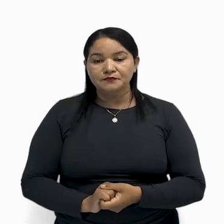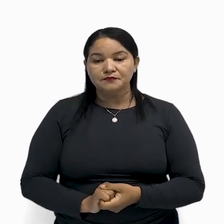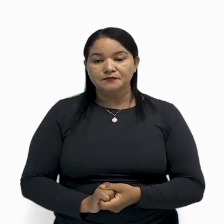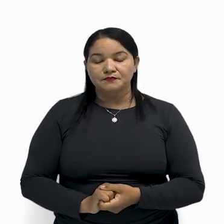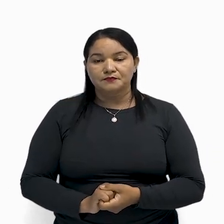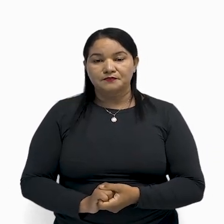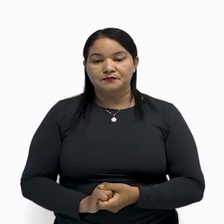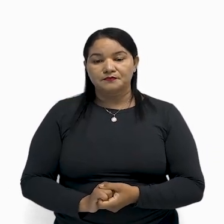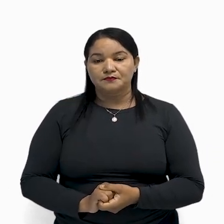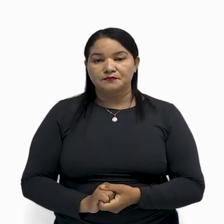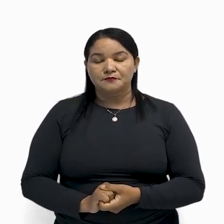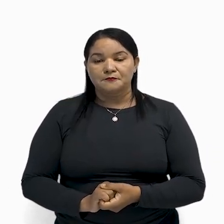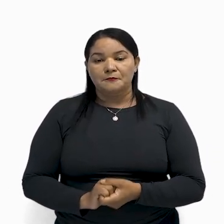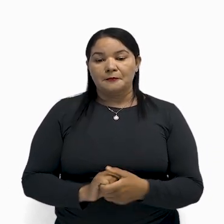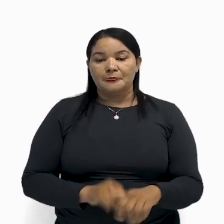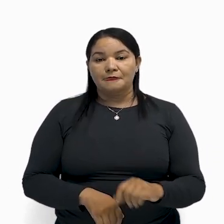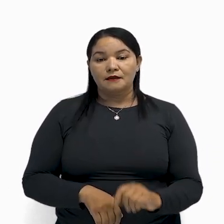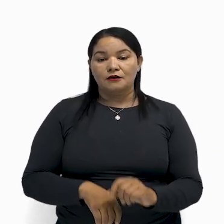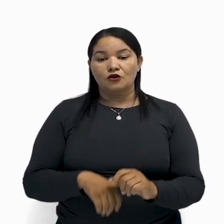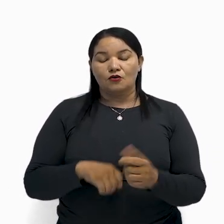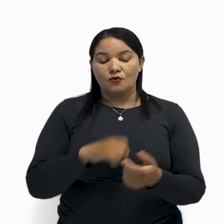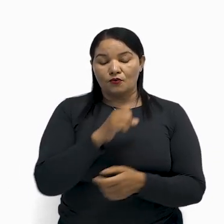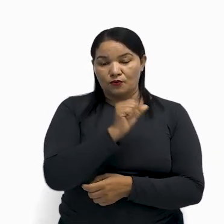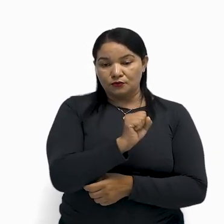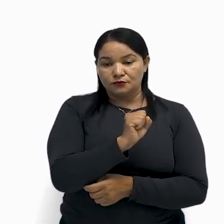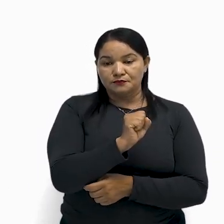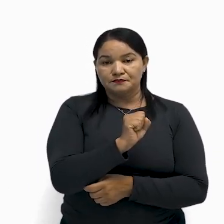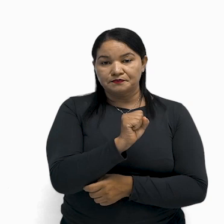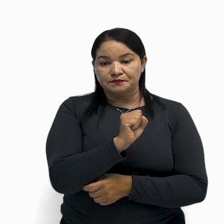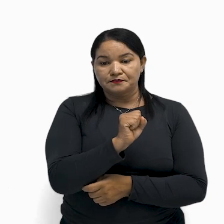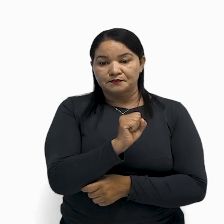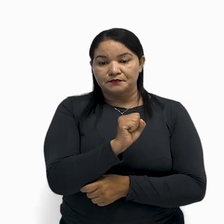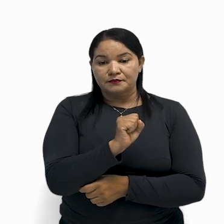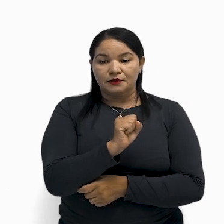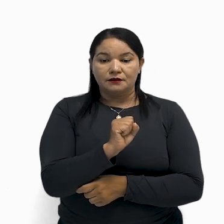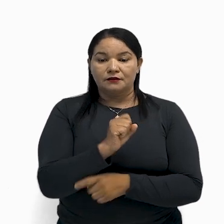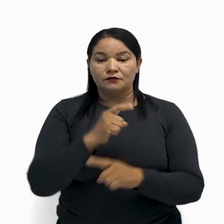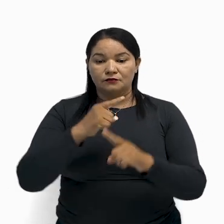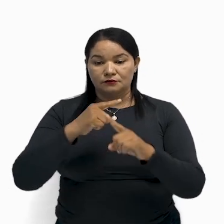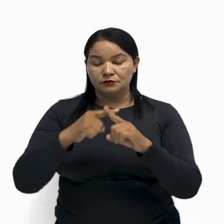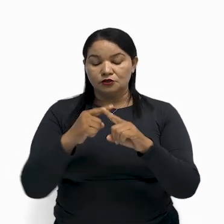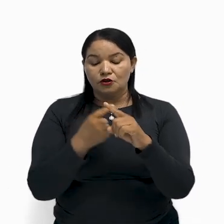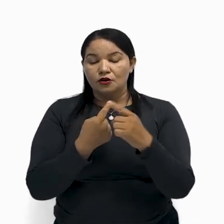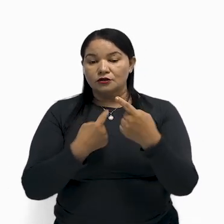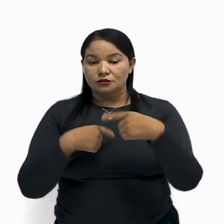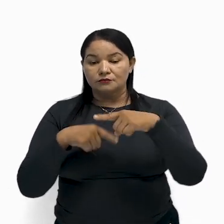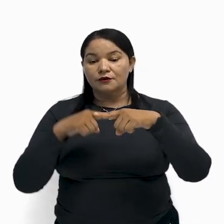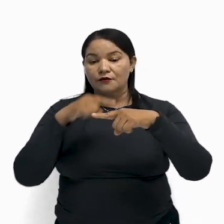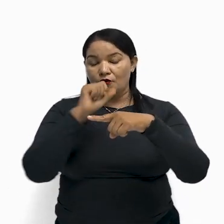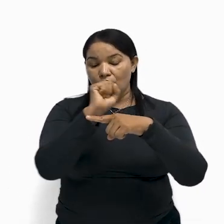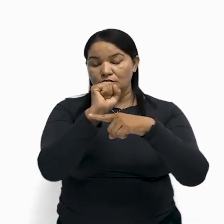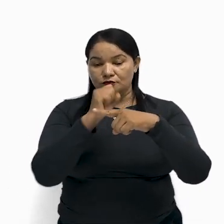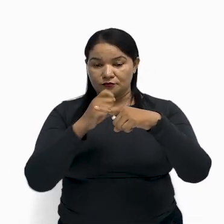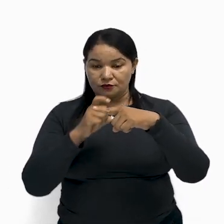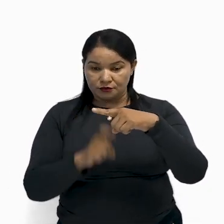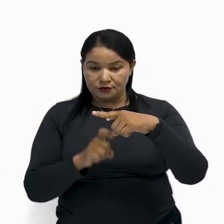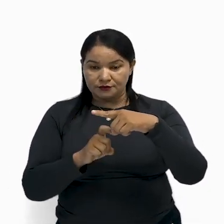está para X, então, vou escrever dessa forma, 8 está para X, assim como